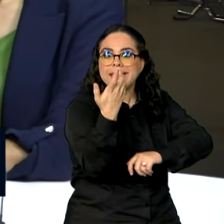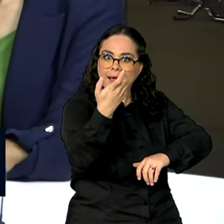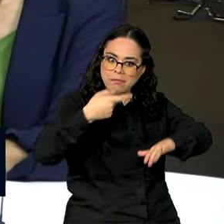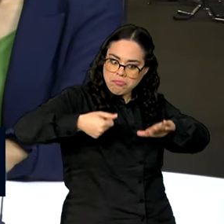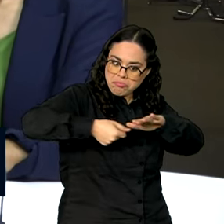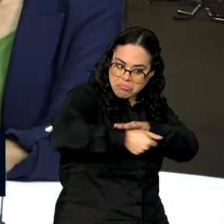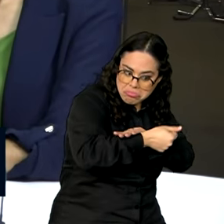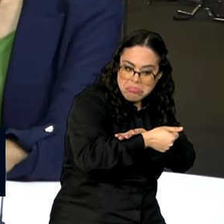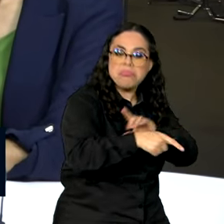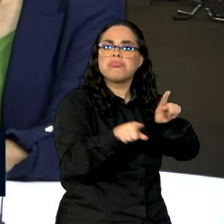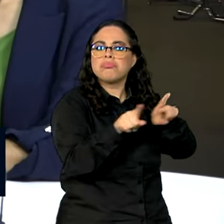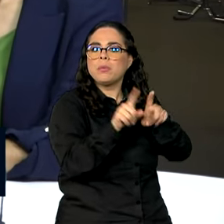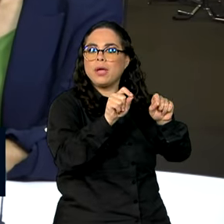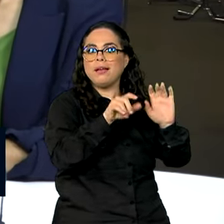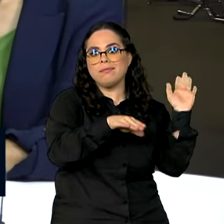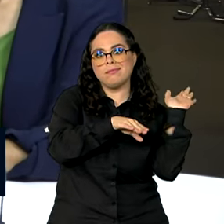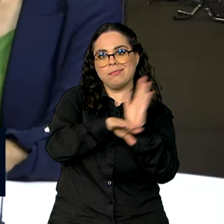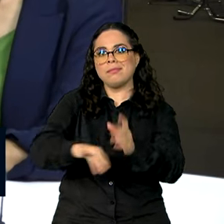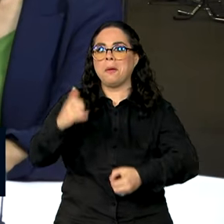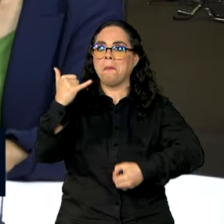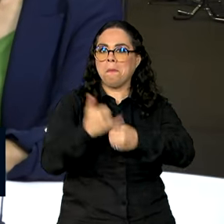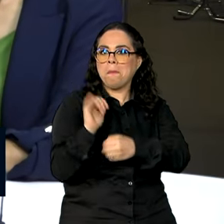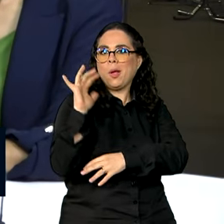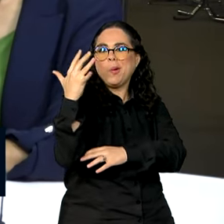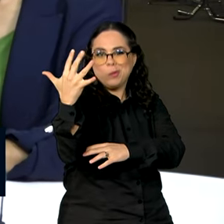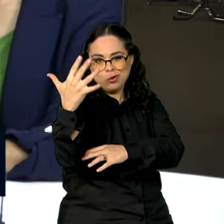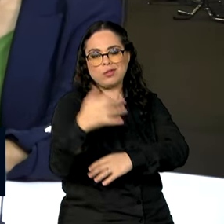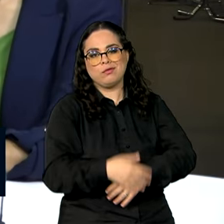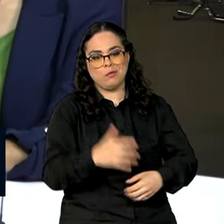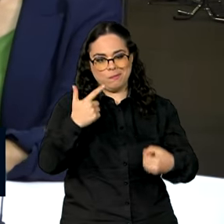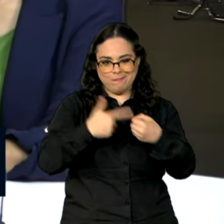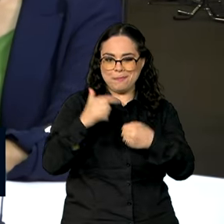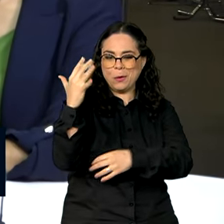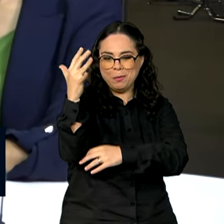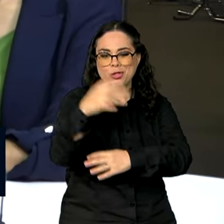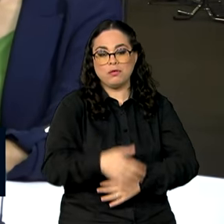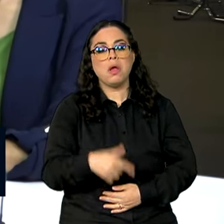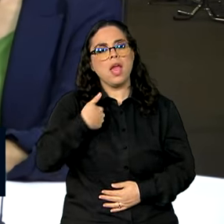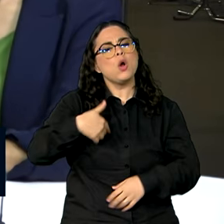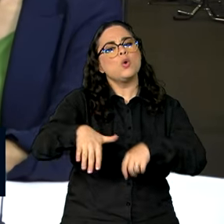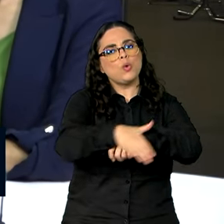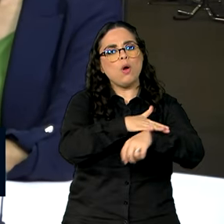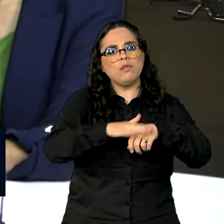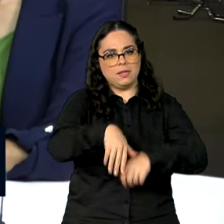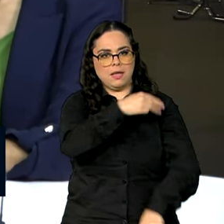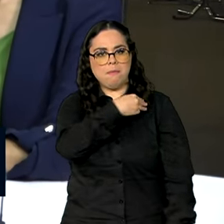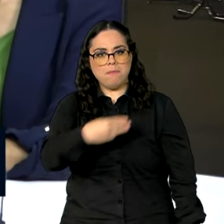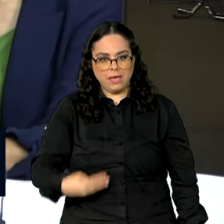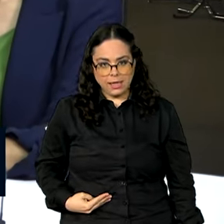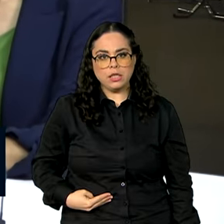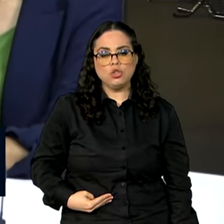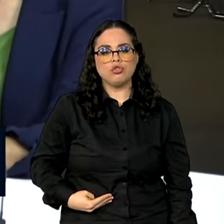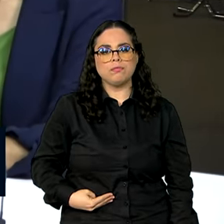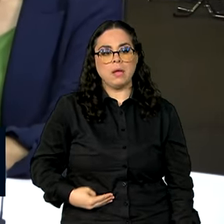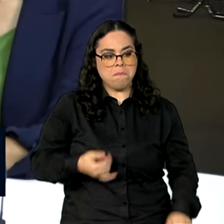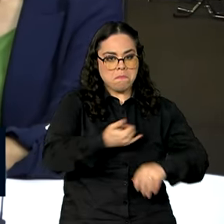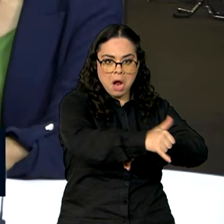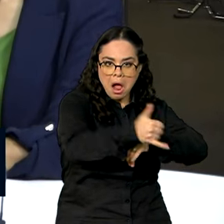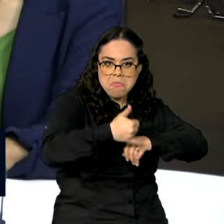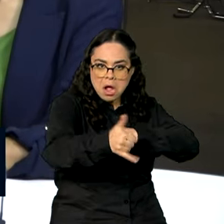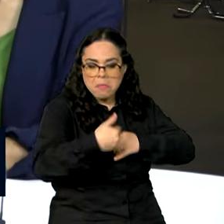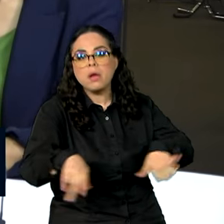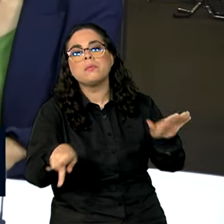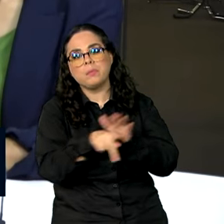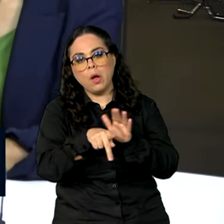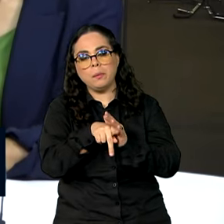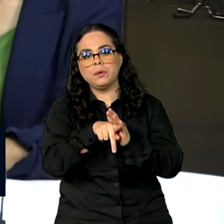também receber, por exemplo, o nosso biocombustível. Eu conversei hoje, um pouco mais cedo, com o ministro de Minas e Energia, Alexandre Silveira, sobre o papel